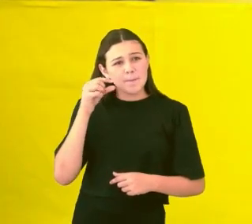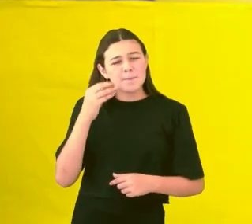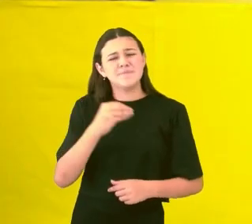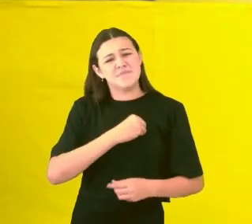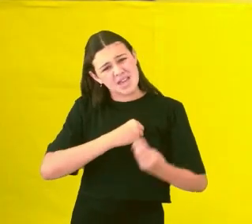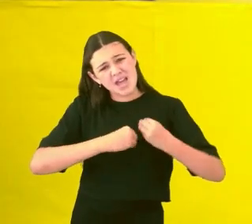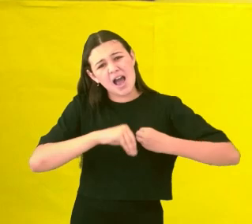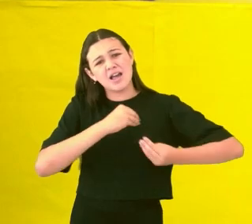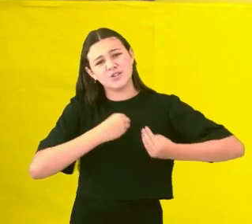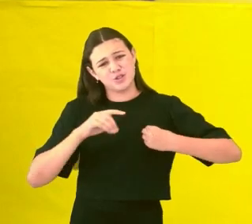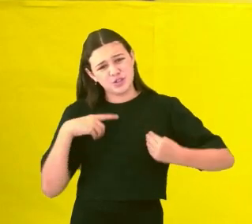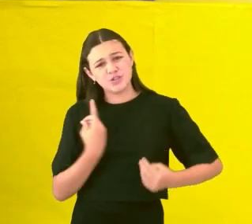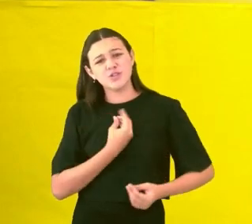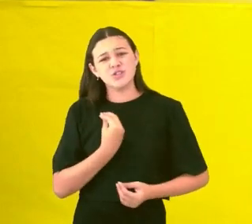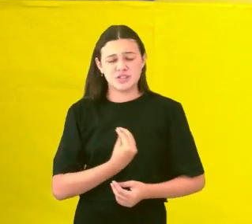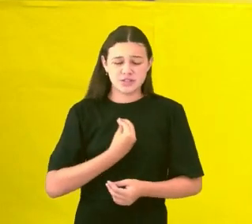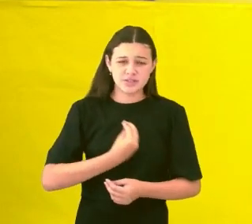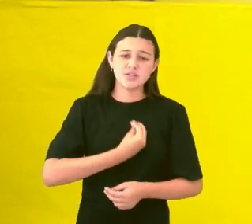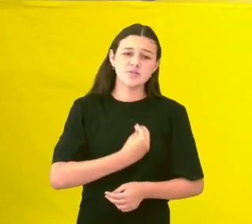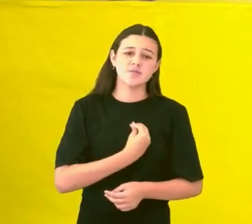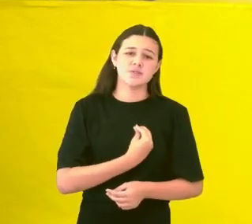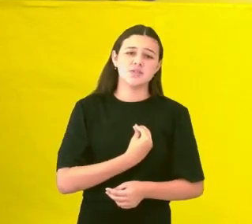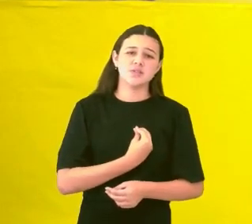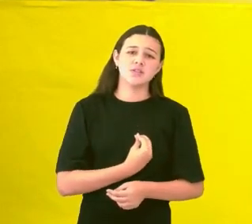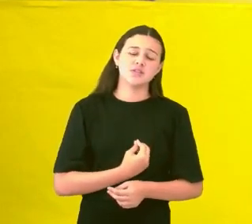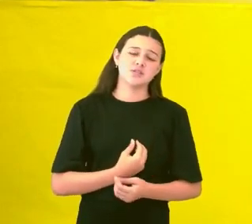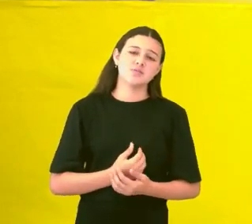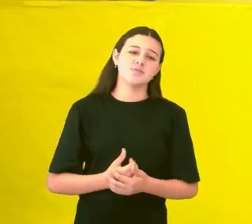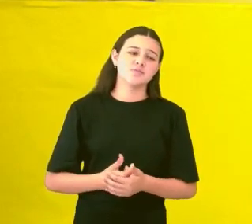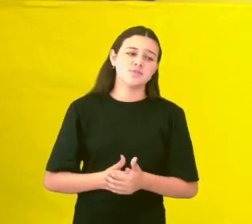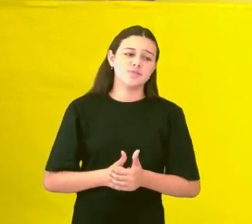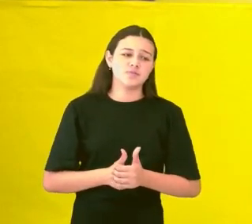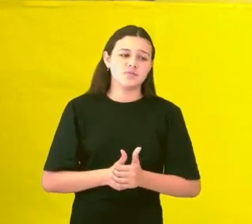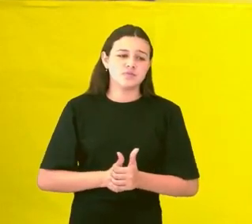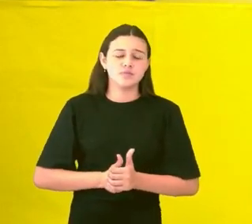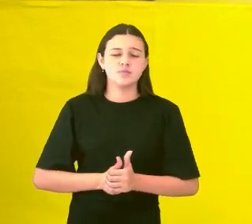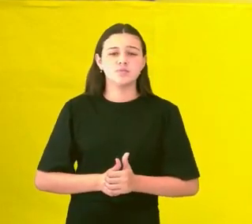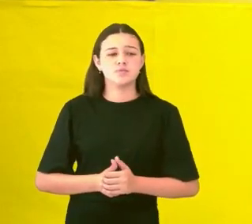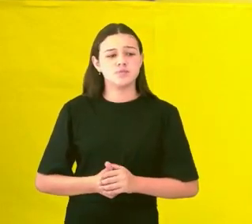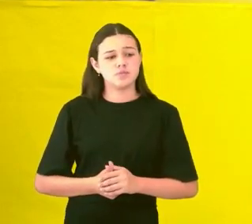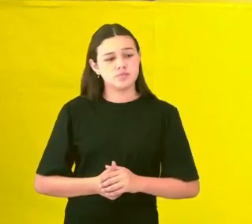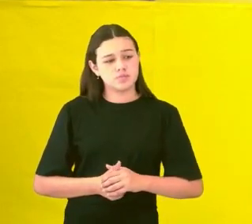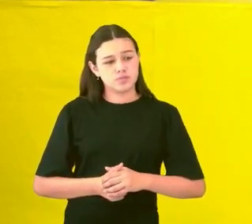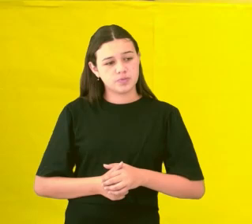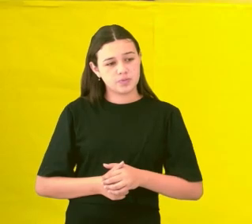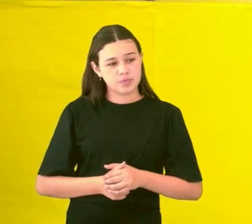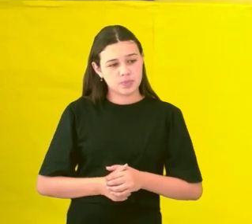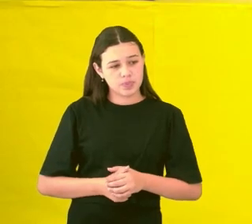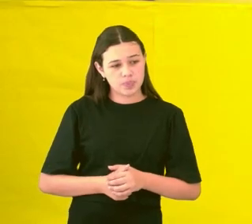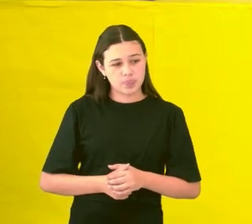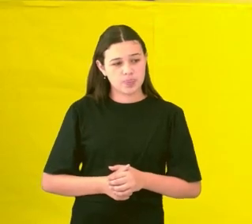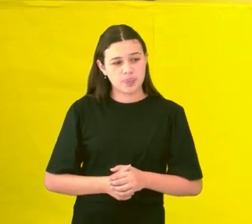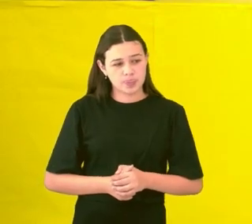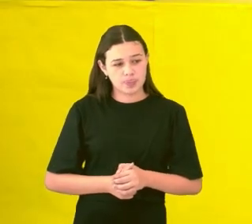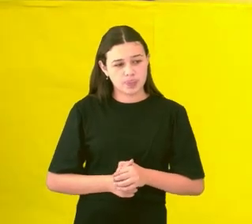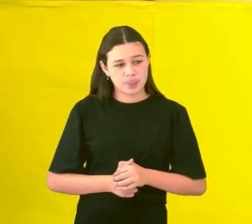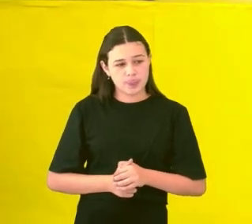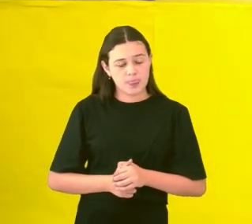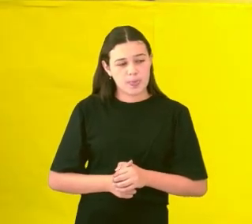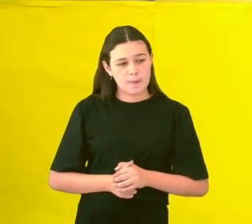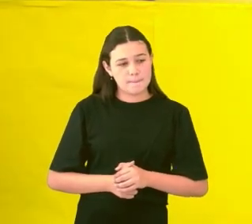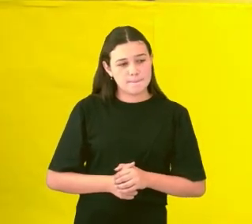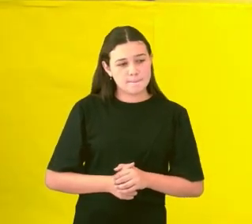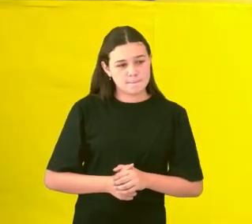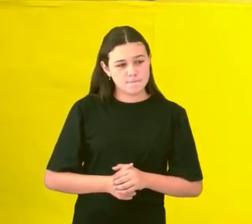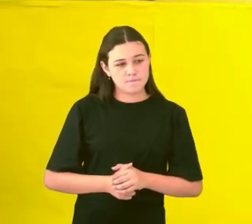Eu sei que às vezes a gente se acostuma a encontrar respostas entre os sociólogos, entre os estudiosos do comportamento humano, entre os cientistas